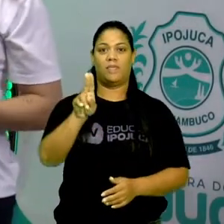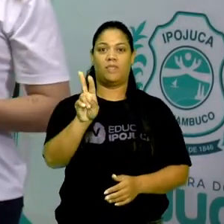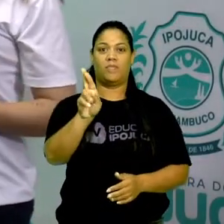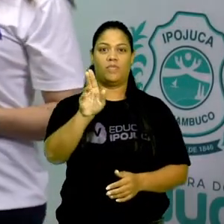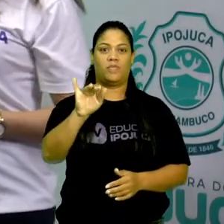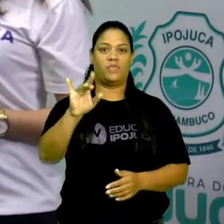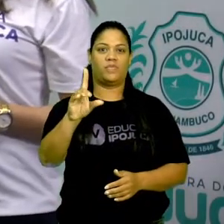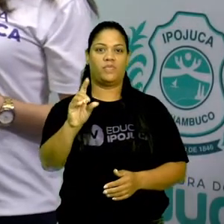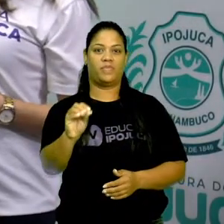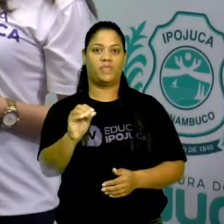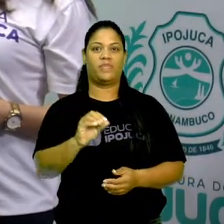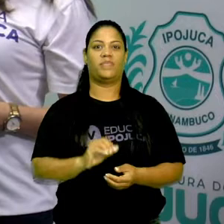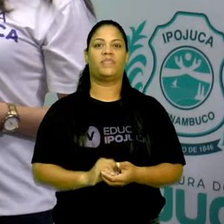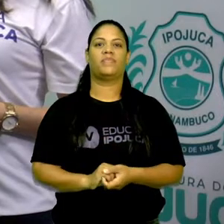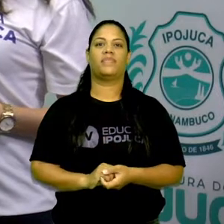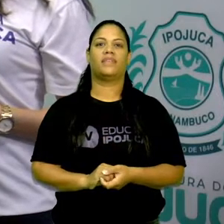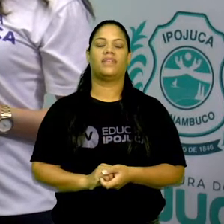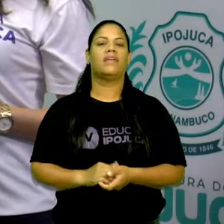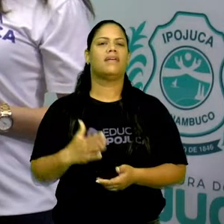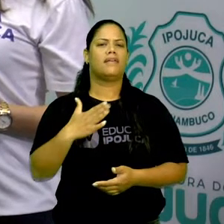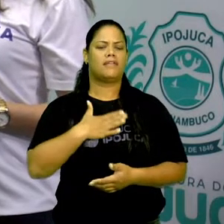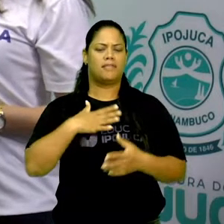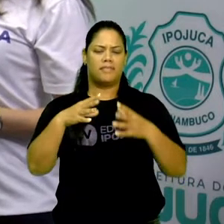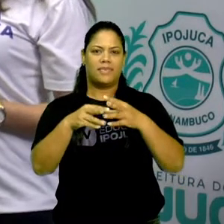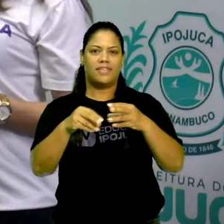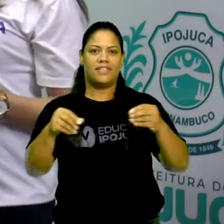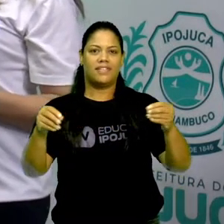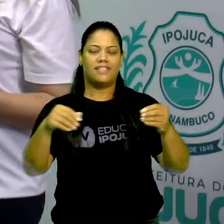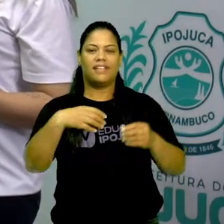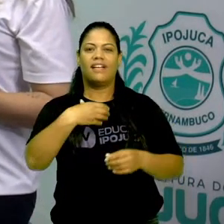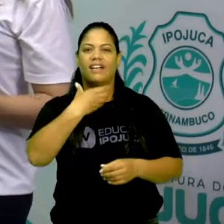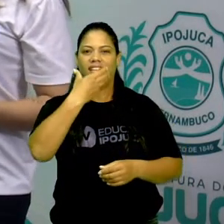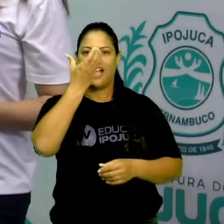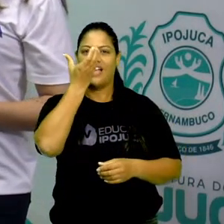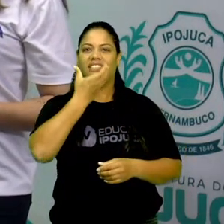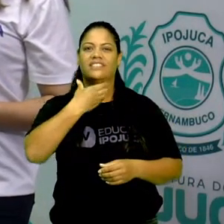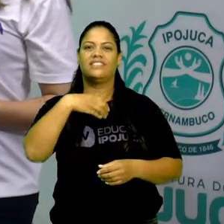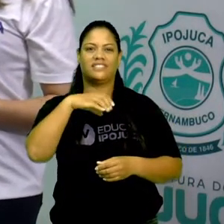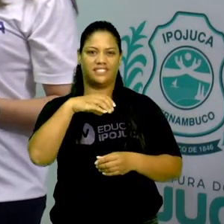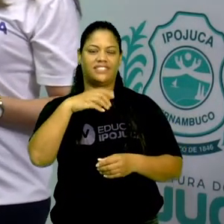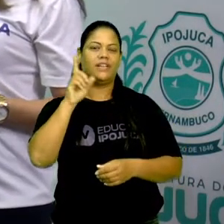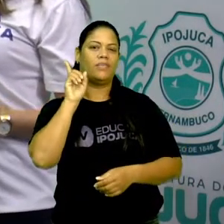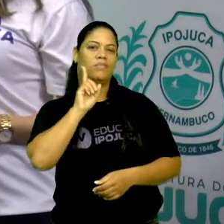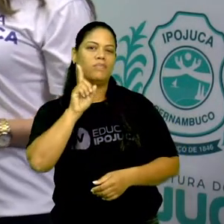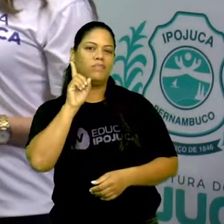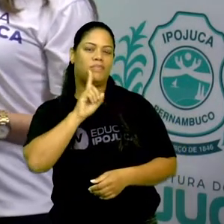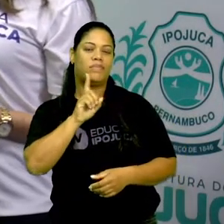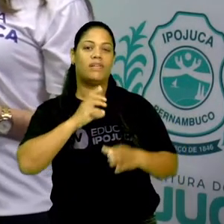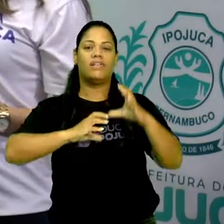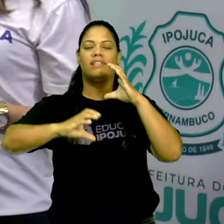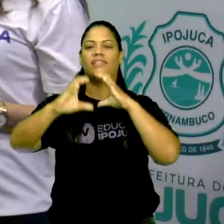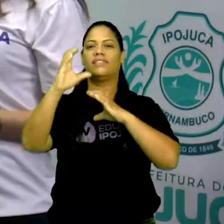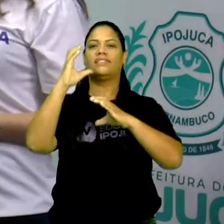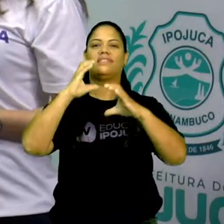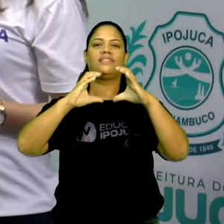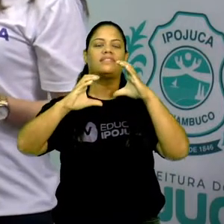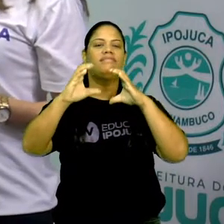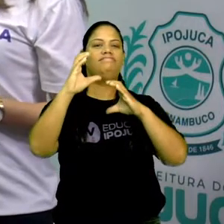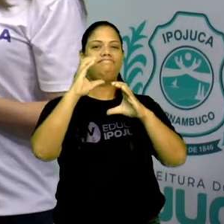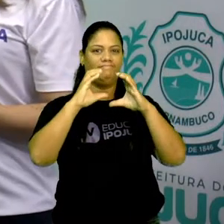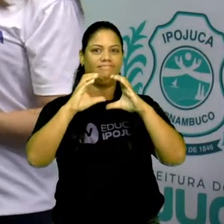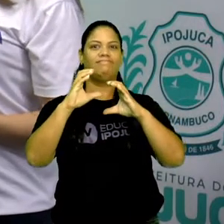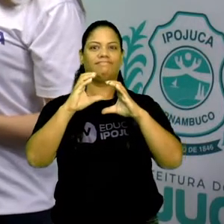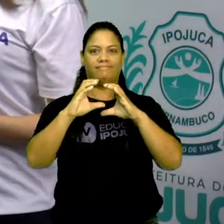Mendes. Minha terra tem macieiras da Califórnia, onde cantam gaturamos